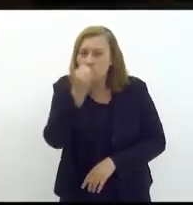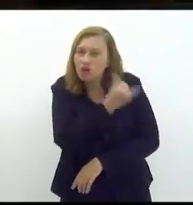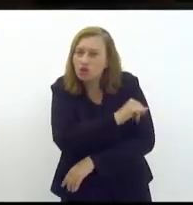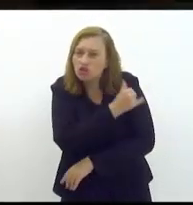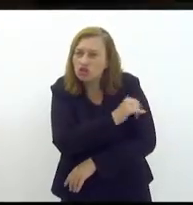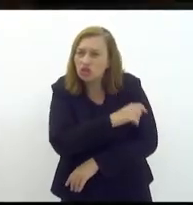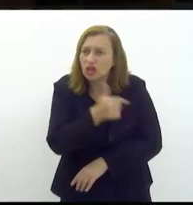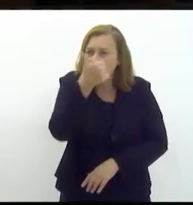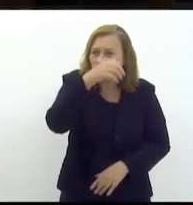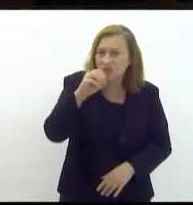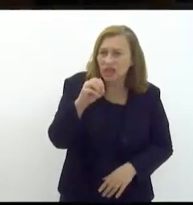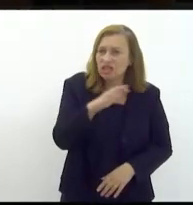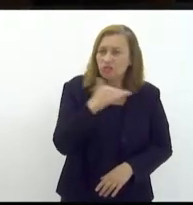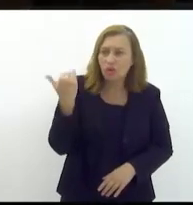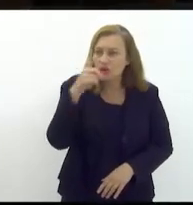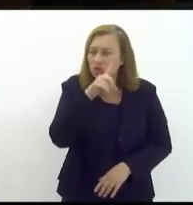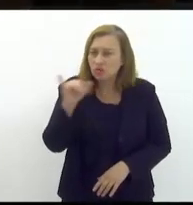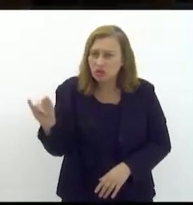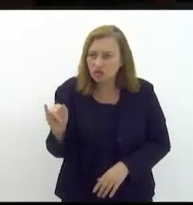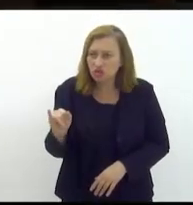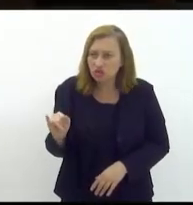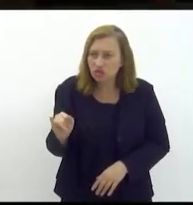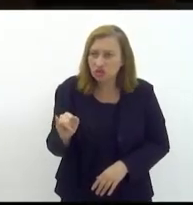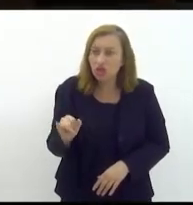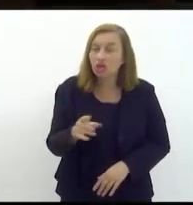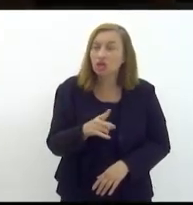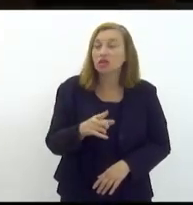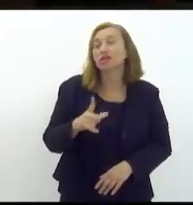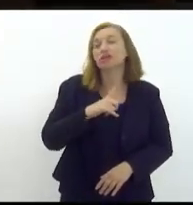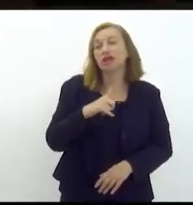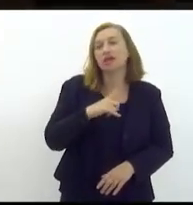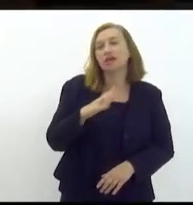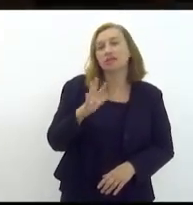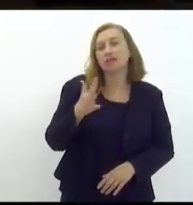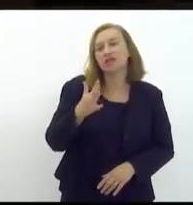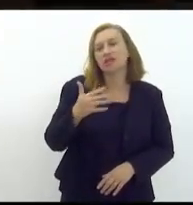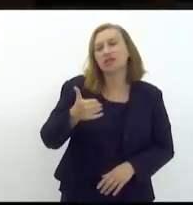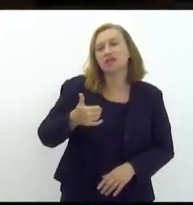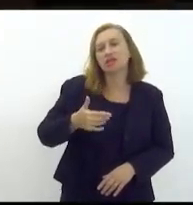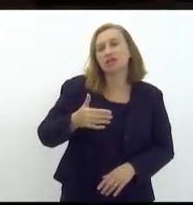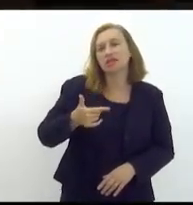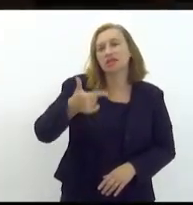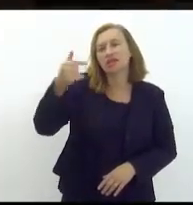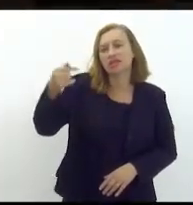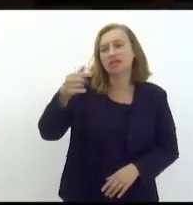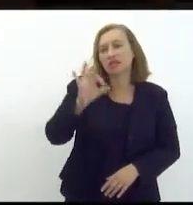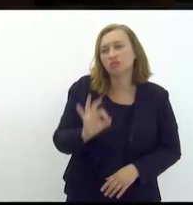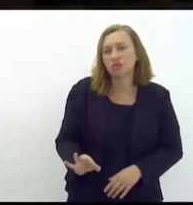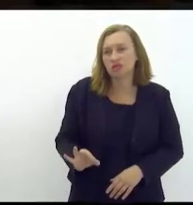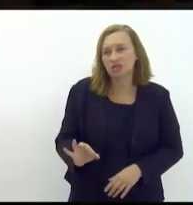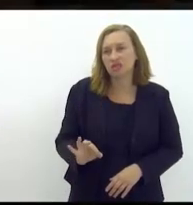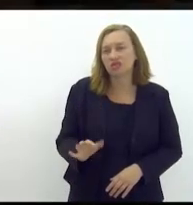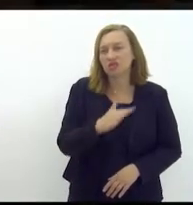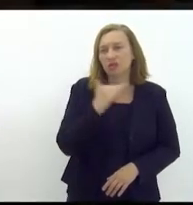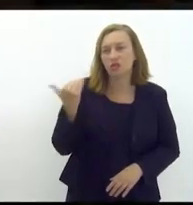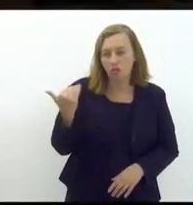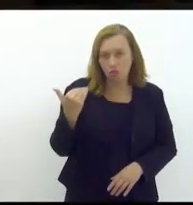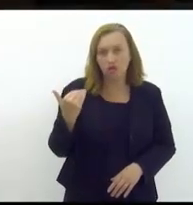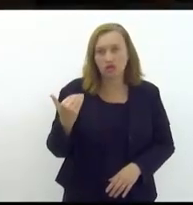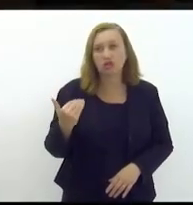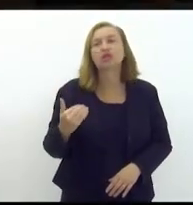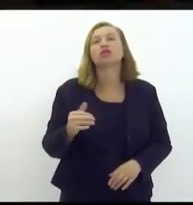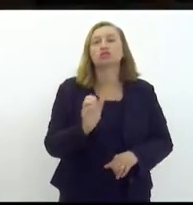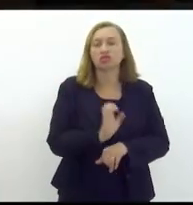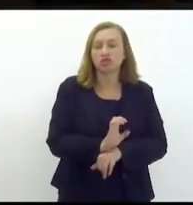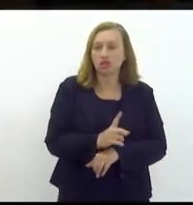com dez assassinatos por dia a gente tem aí uma alta de mais de dezessete por cento dos assassinatos no